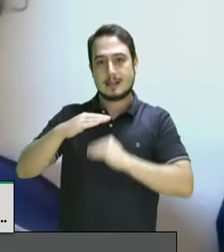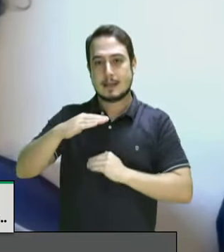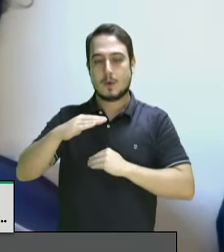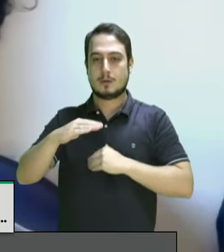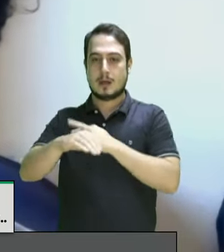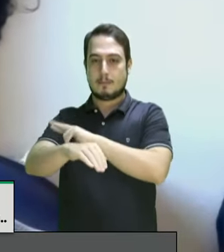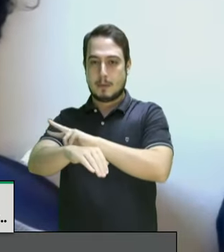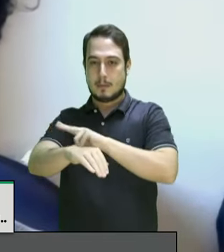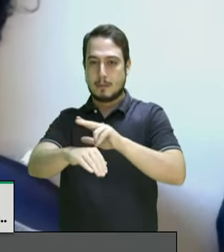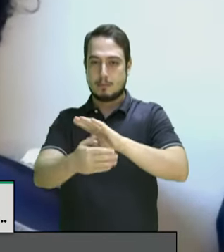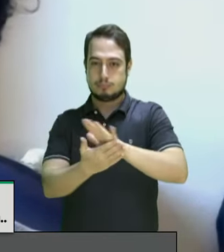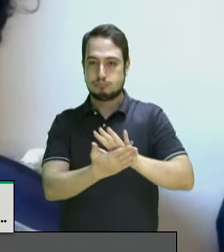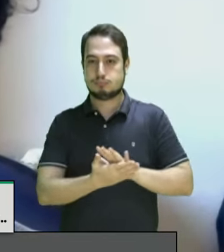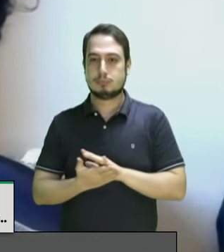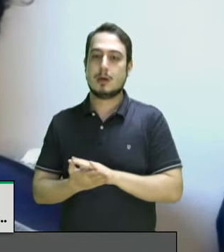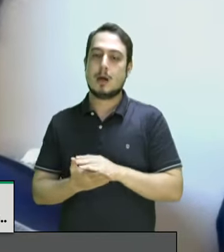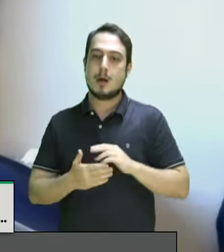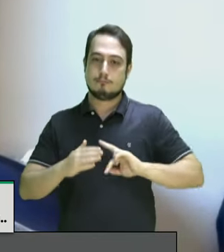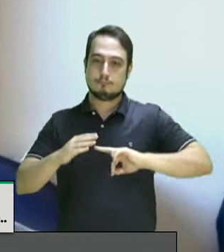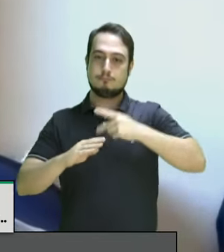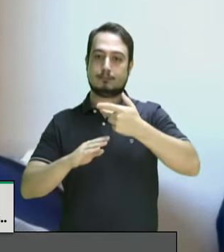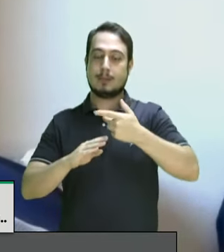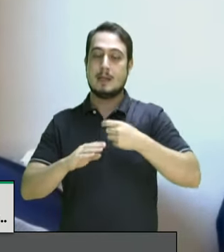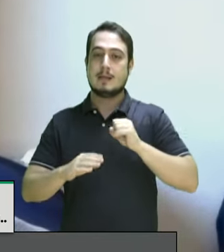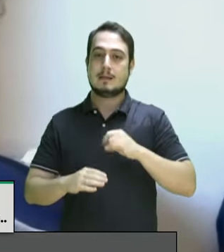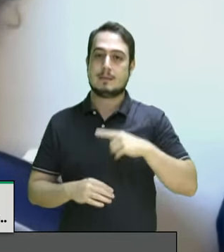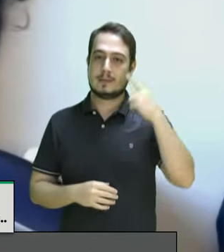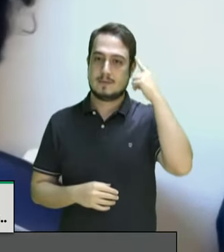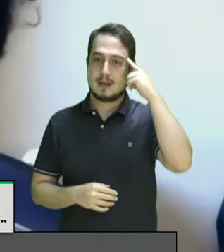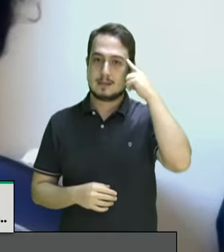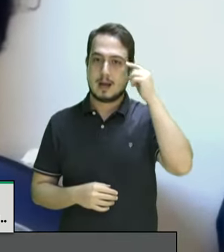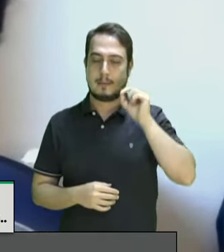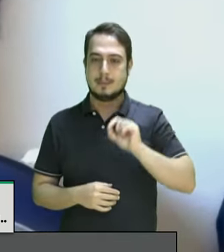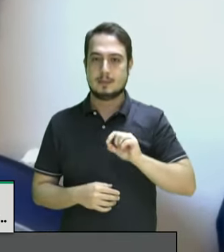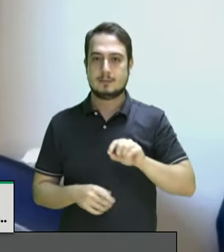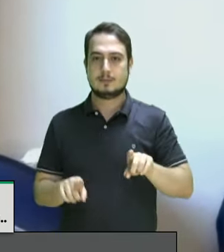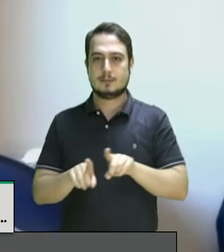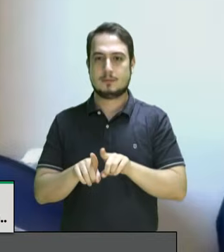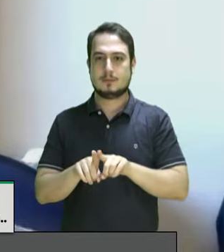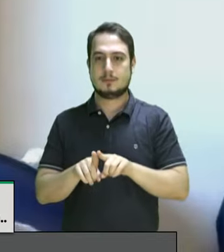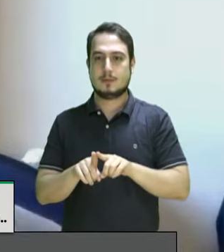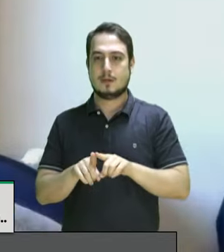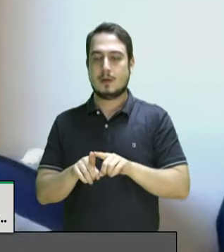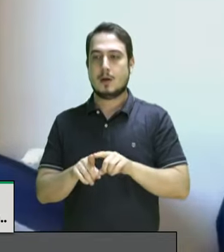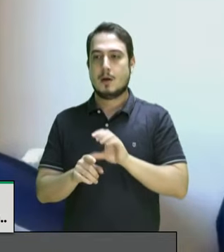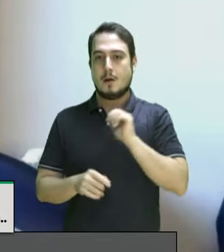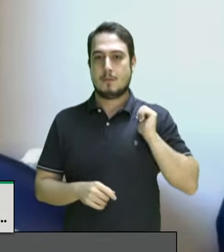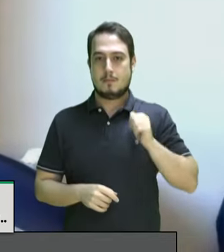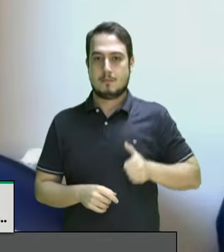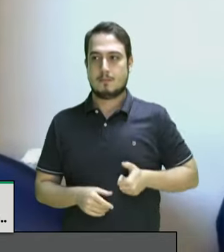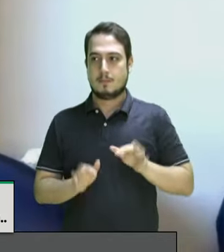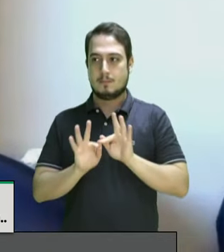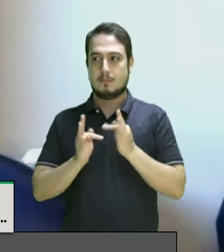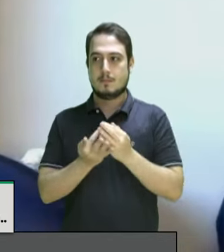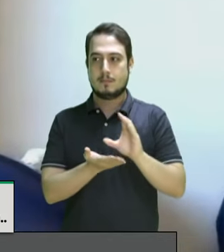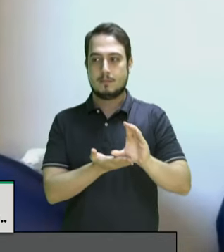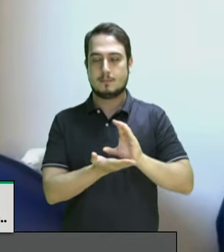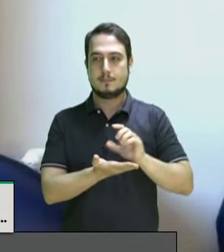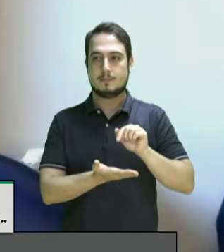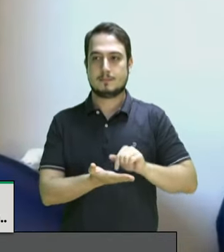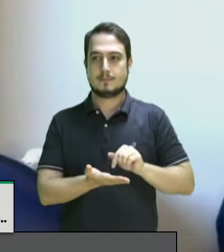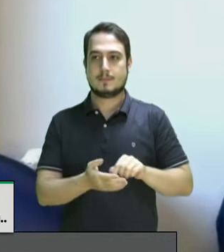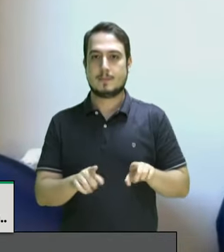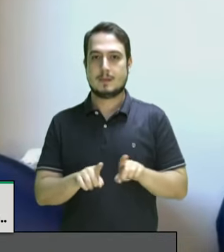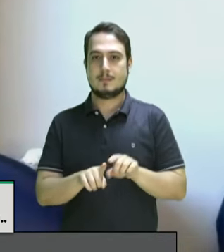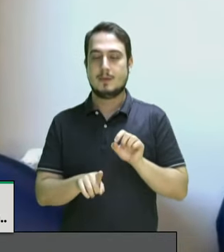subiu se a gente pensar por exemplo na política de bolsa família que uma política que atende sobretudo famílias